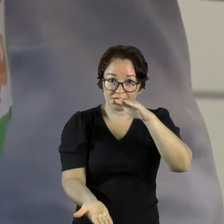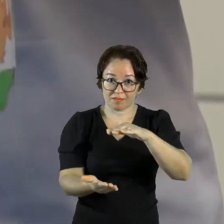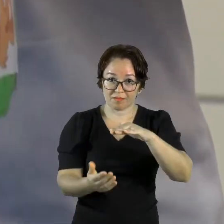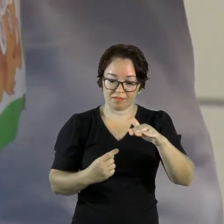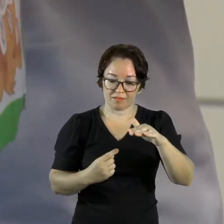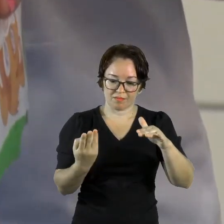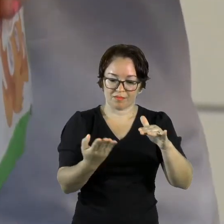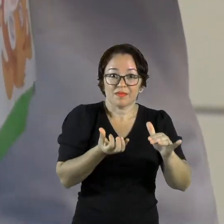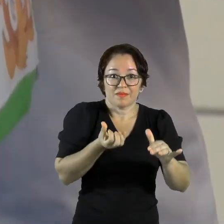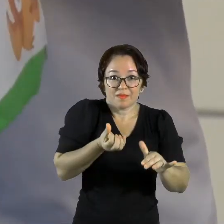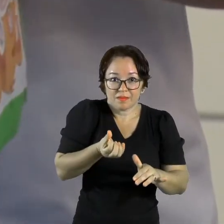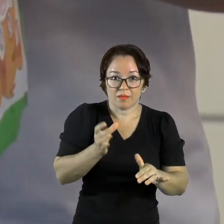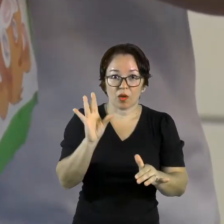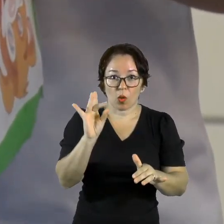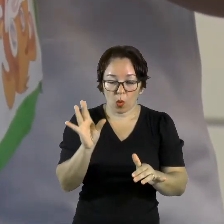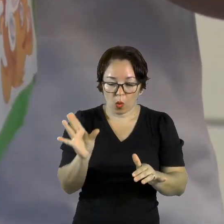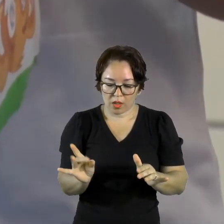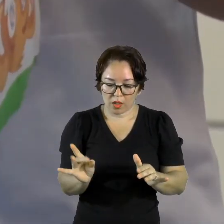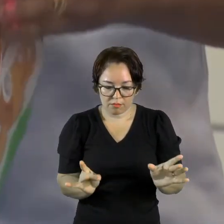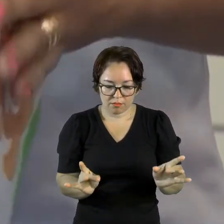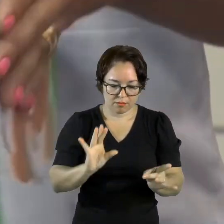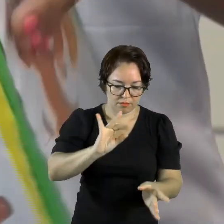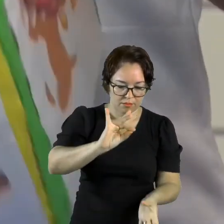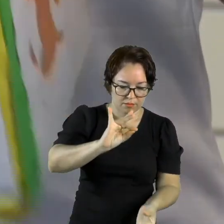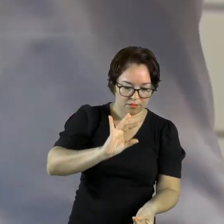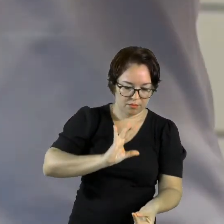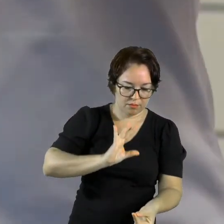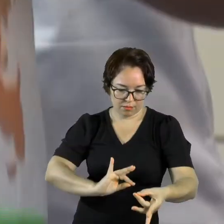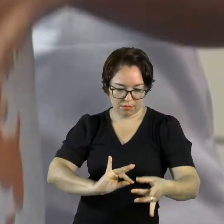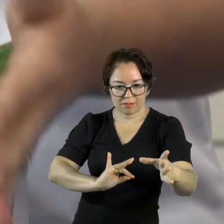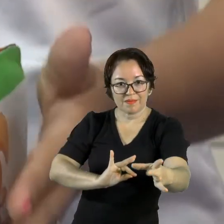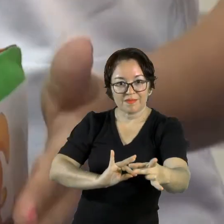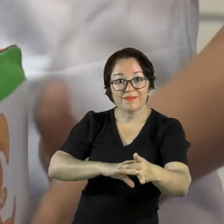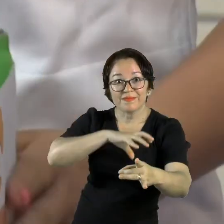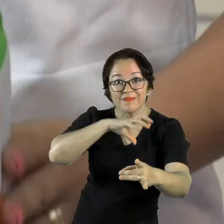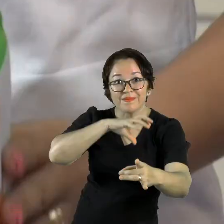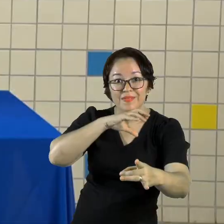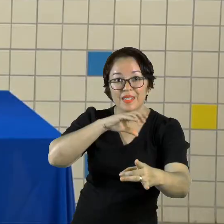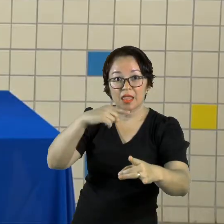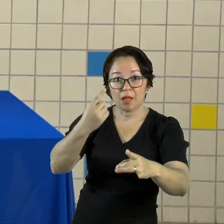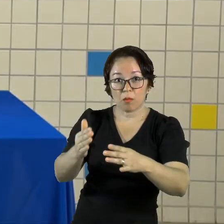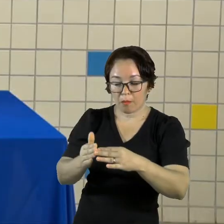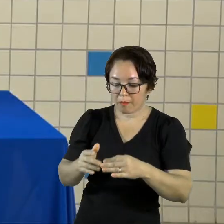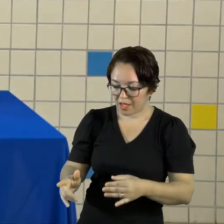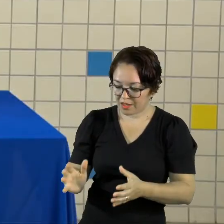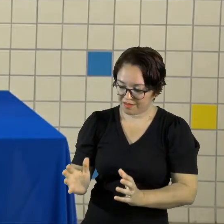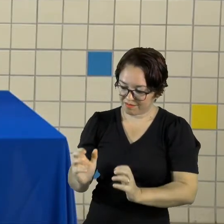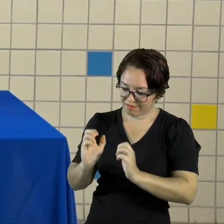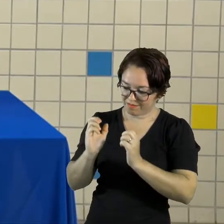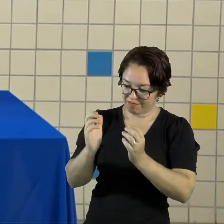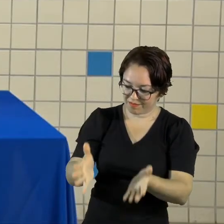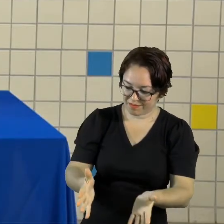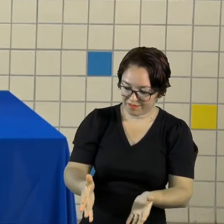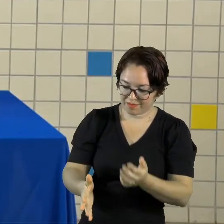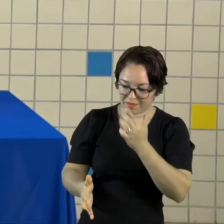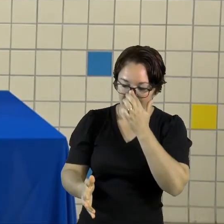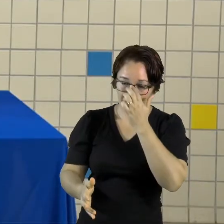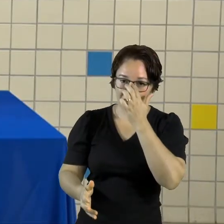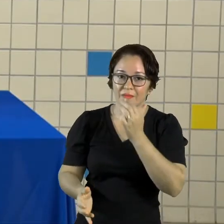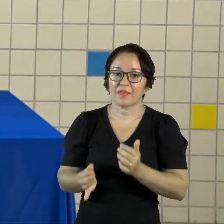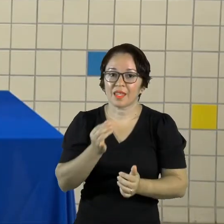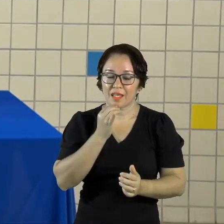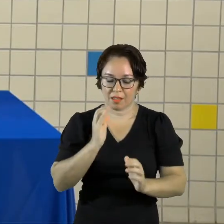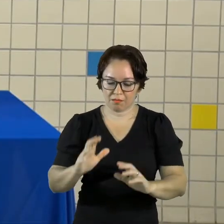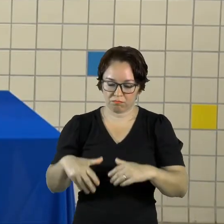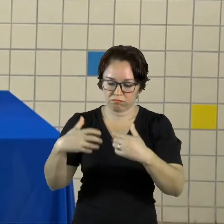Você peça para a criança jogar o dado O animal que cair com a face virada para